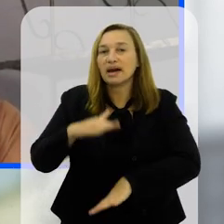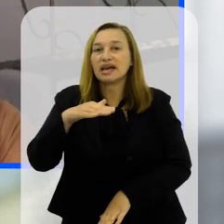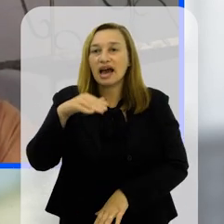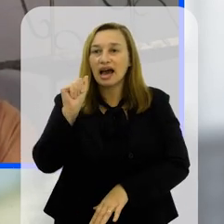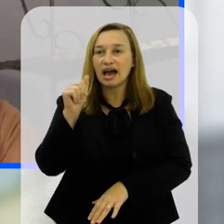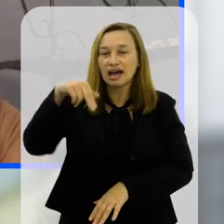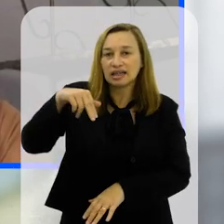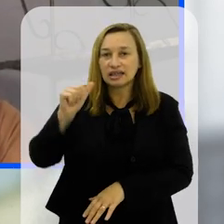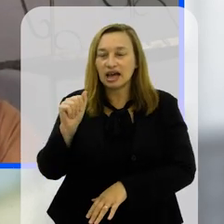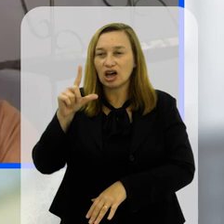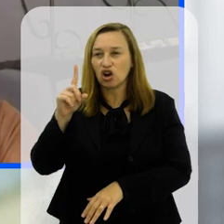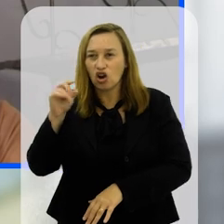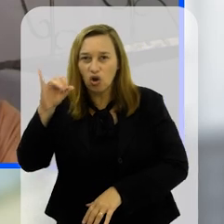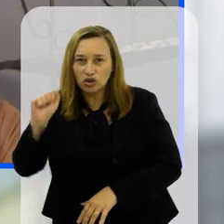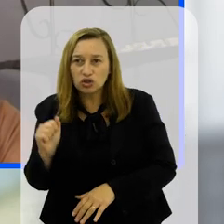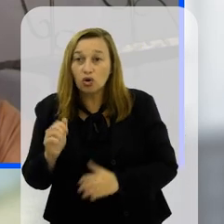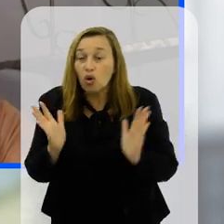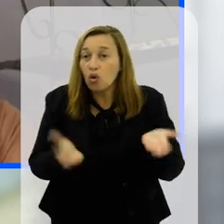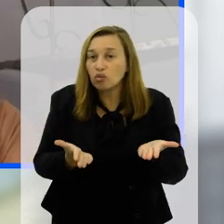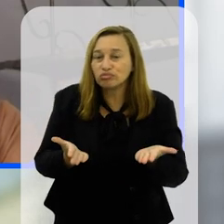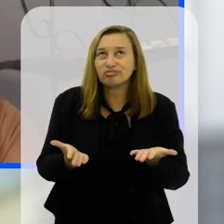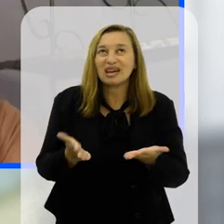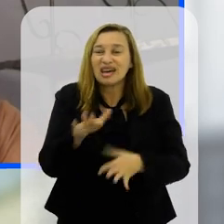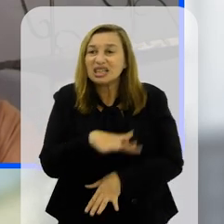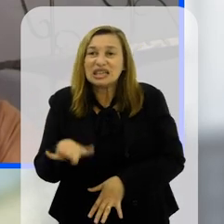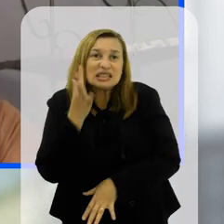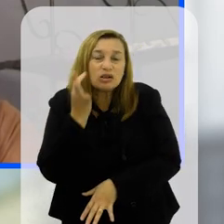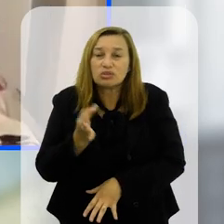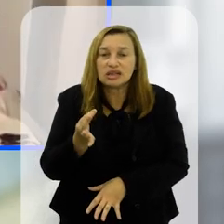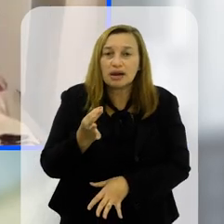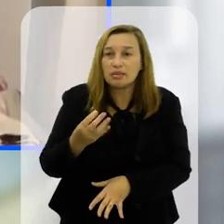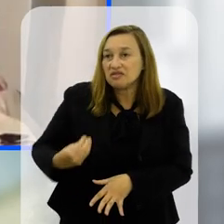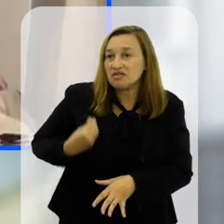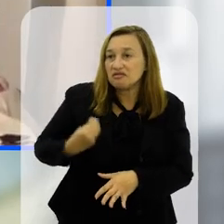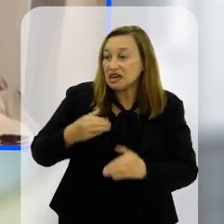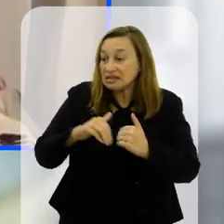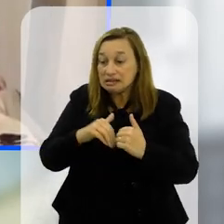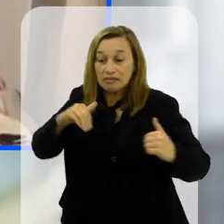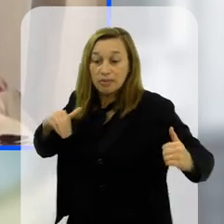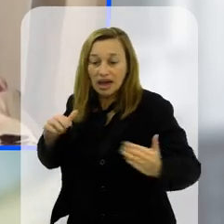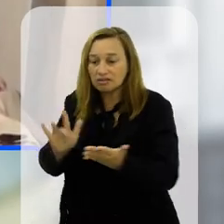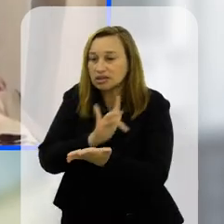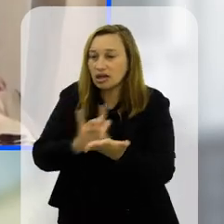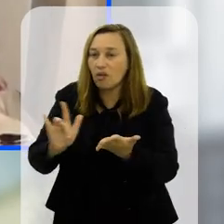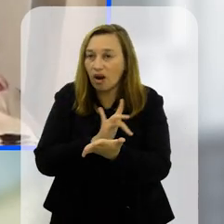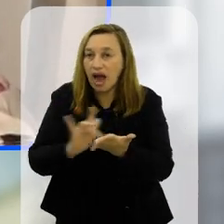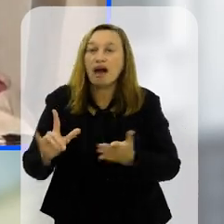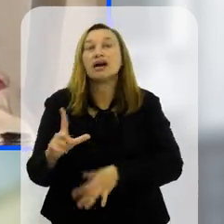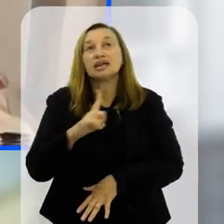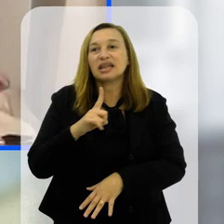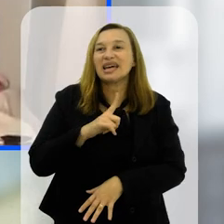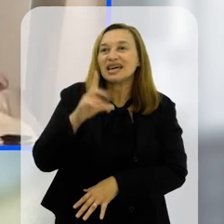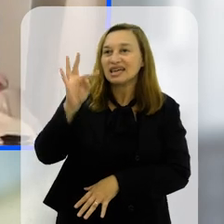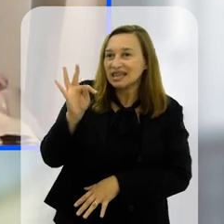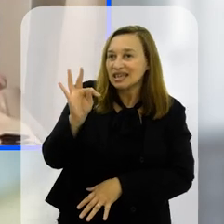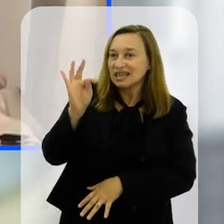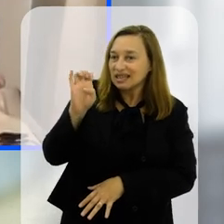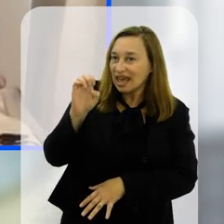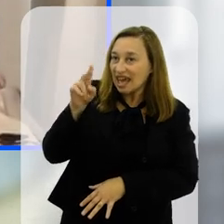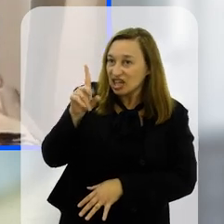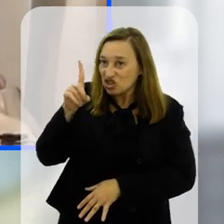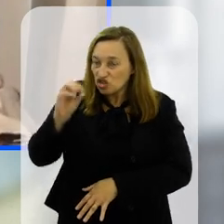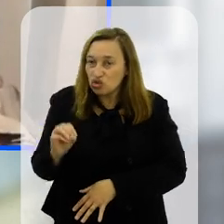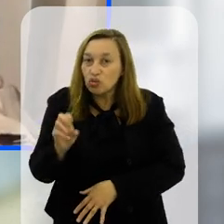de um modo geral elas, hoje, elas não sabem conviver com o tédio e a gente tem, assim, tédio aí uma resposta